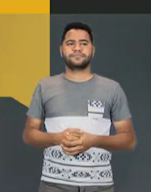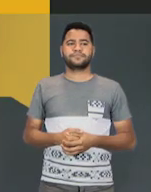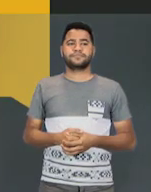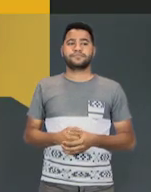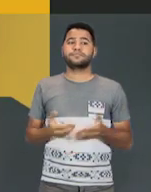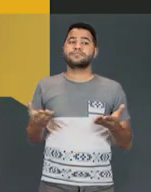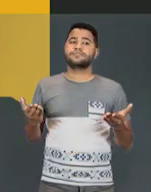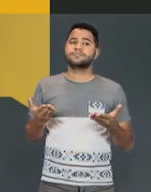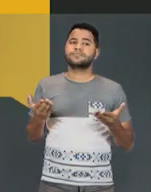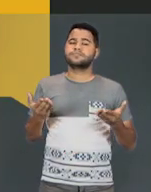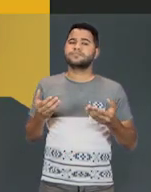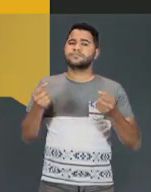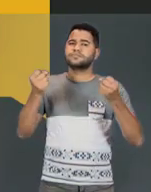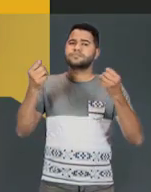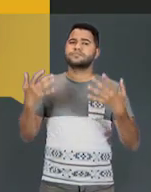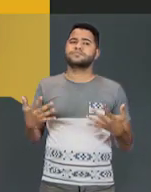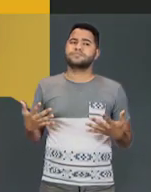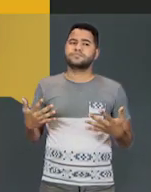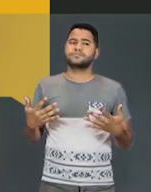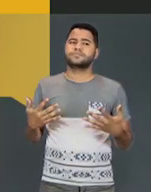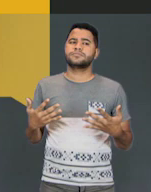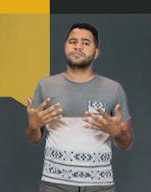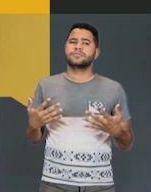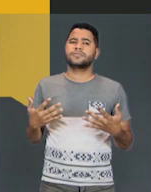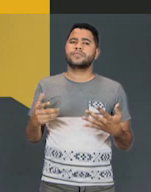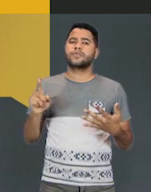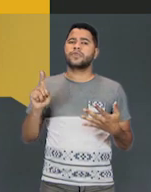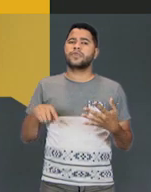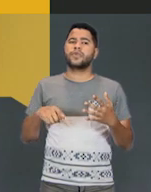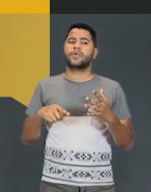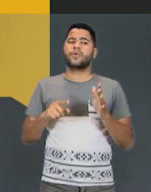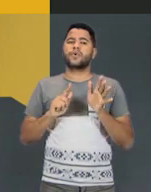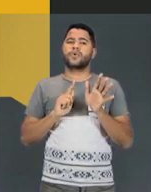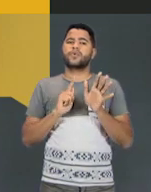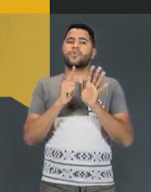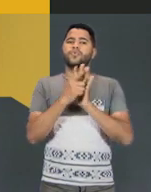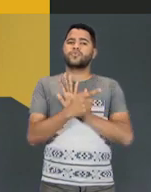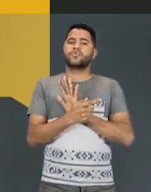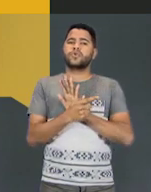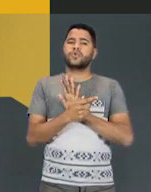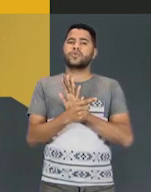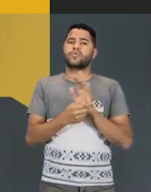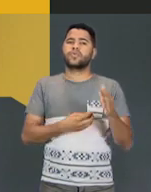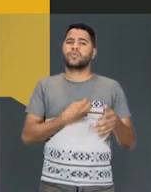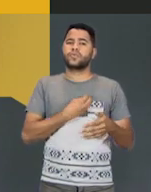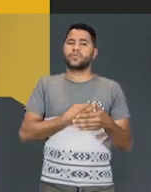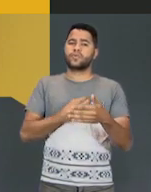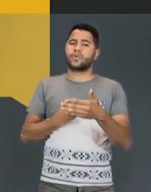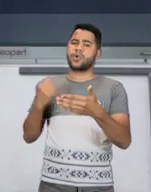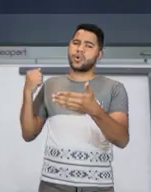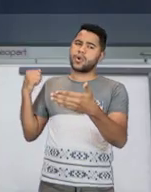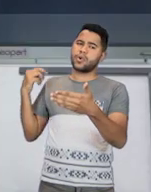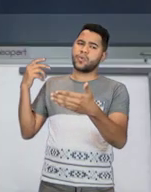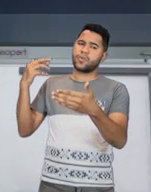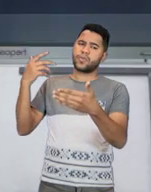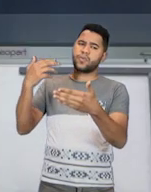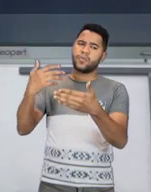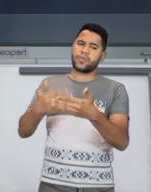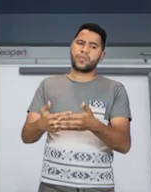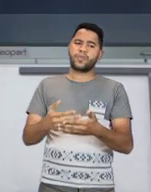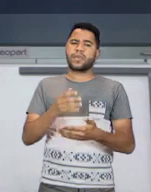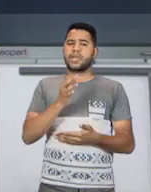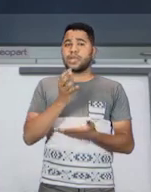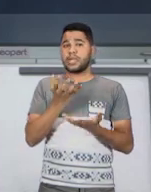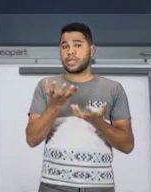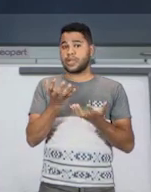Agora, pessoal, vamos falar um pouco sobre o gênero biography, que são as biografias. Então, quando a gente quer